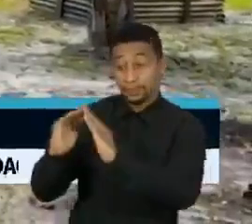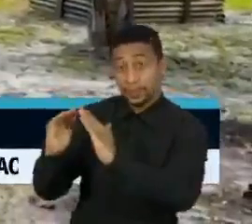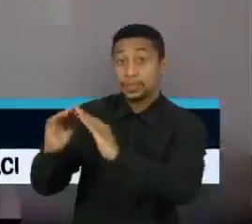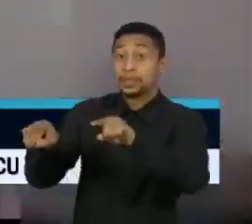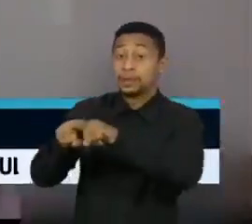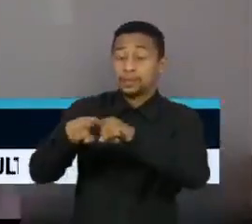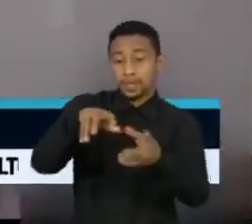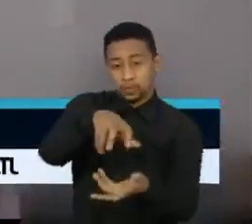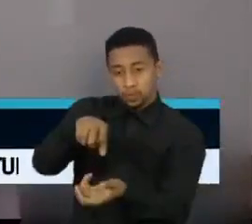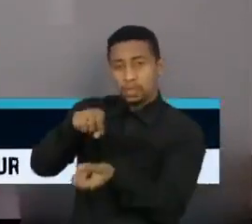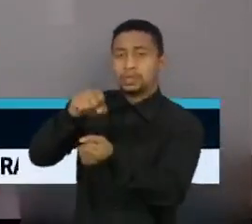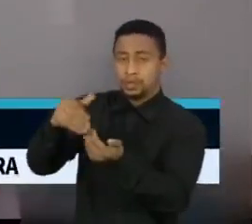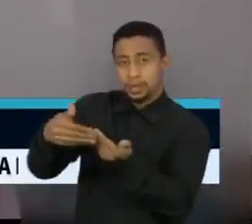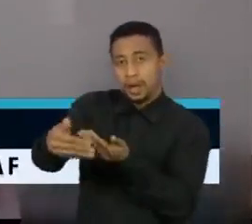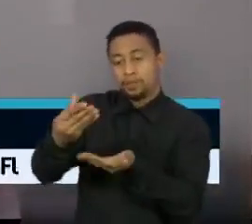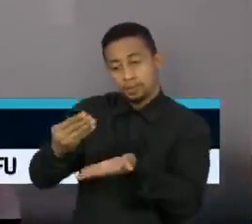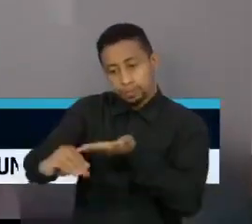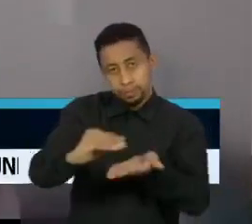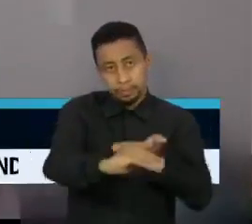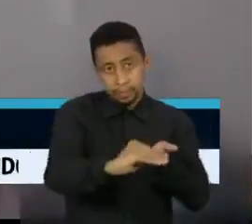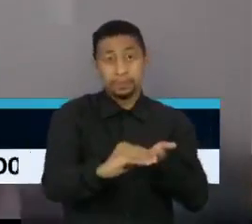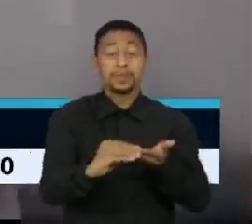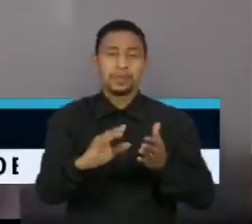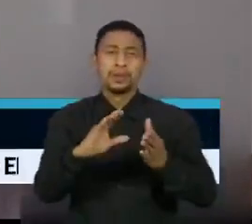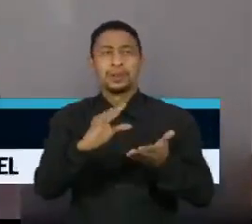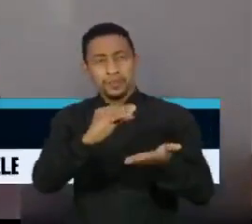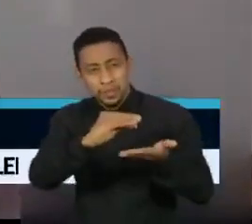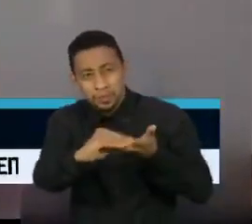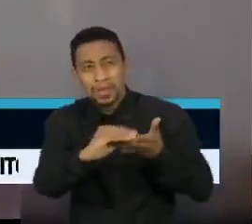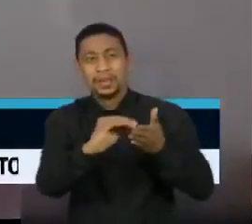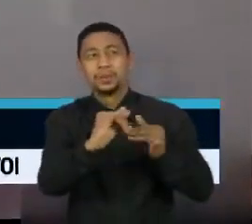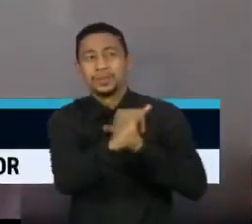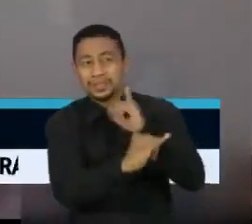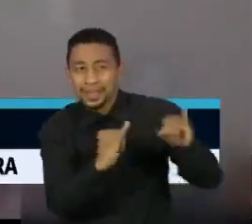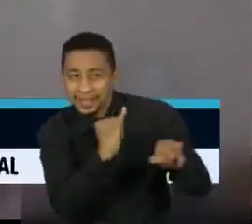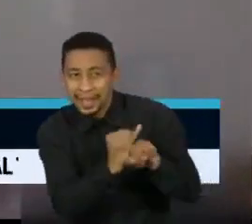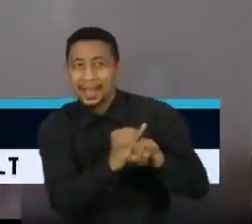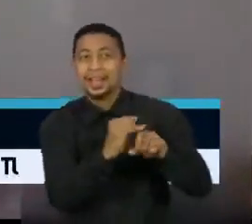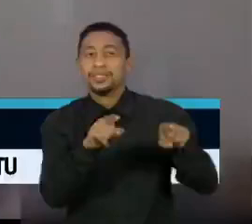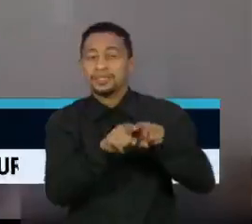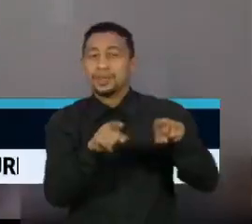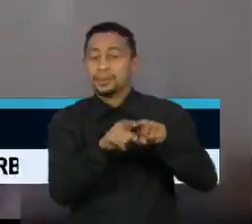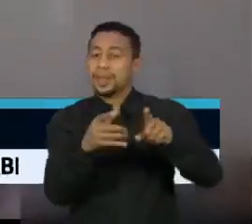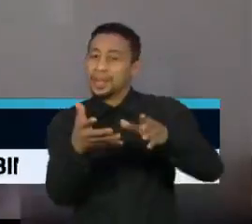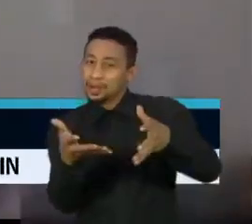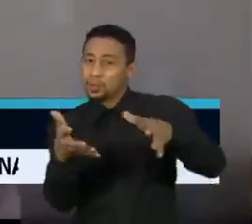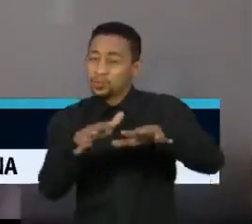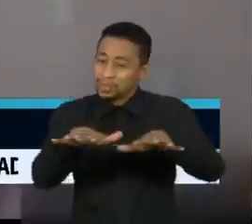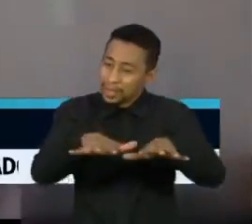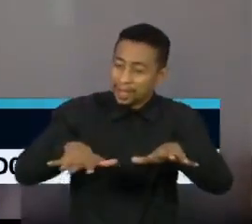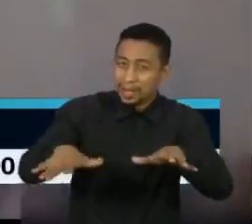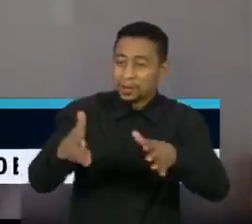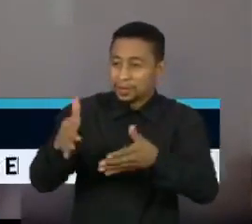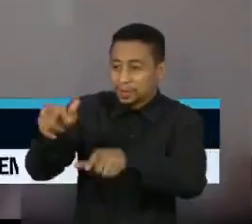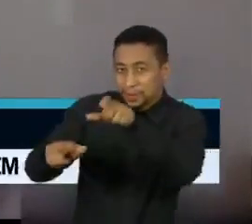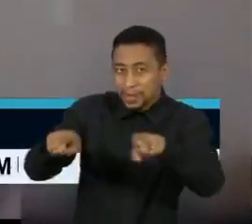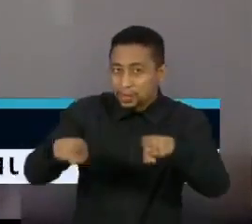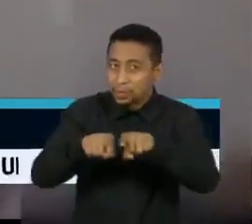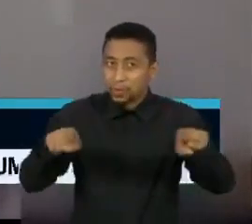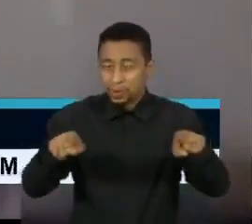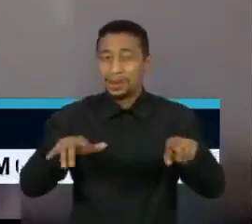entre outros. Investimentos para conectividade e inclusão digital. Então, a gente sabe que isso não só tem um efeito